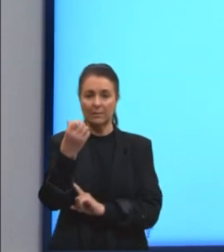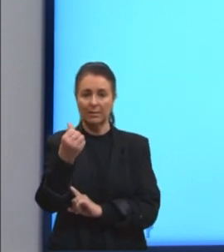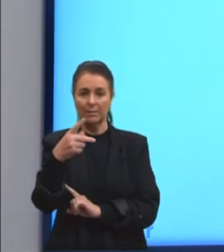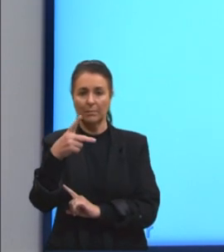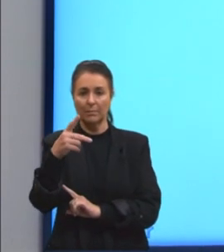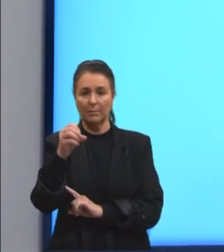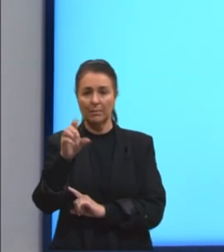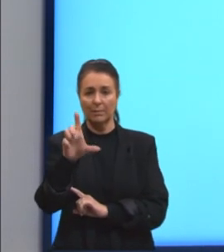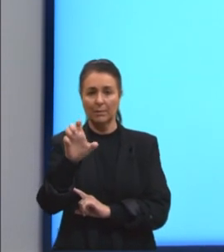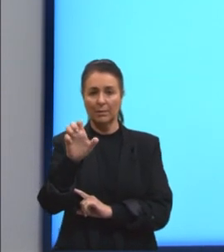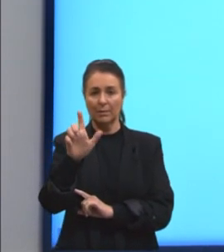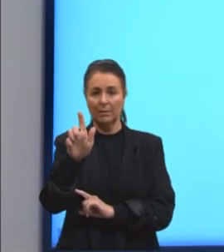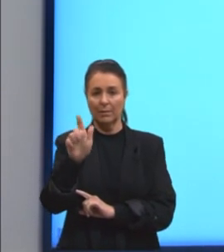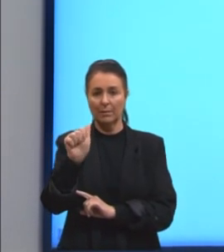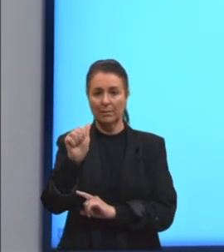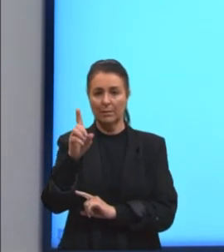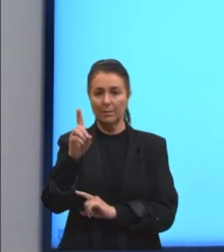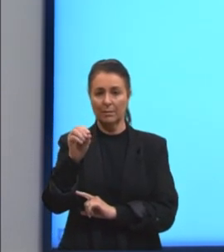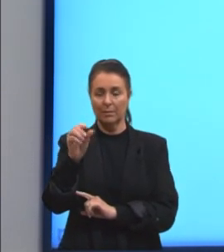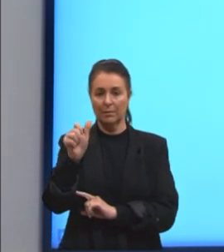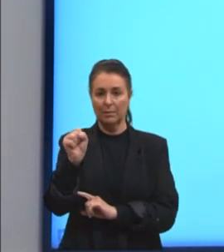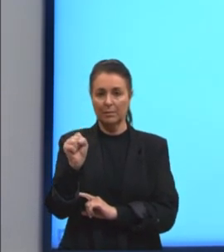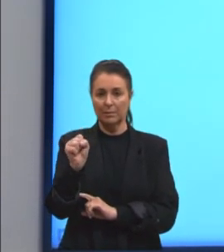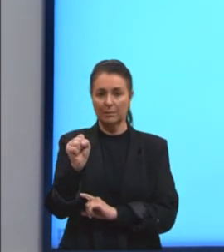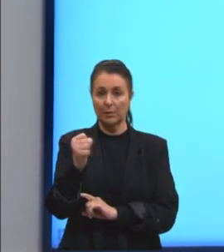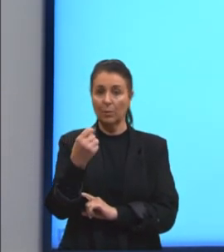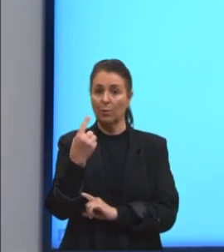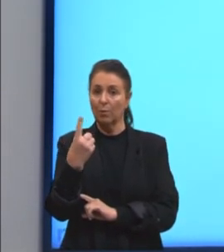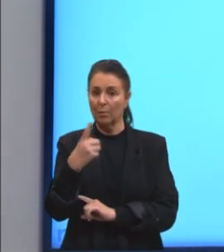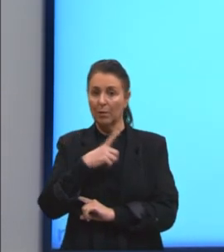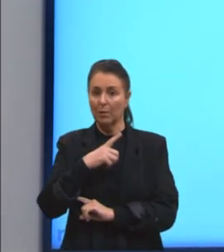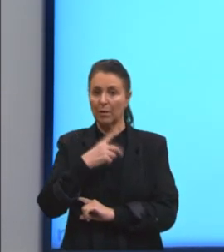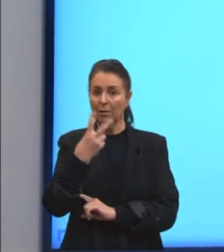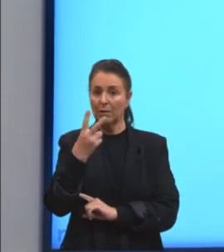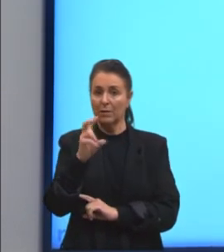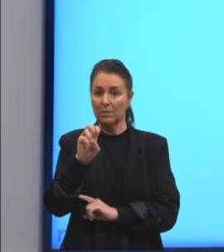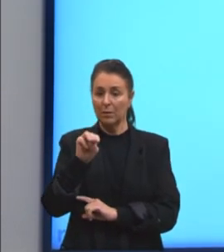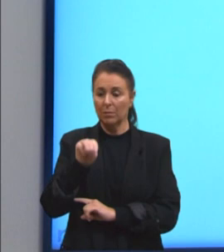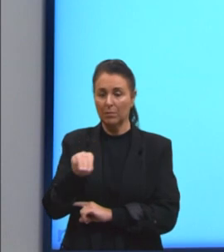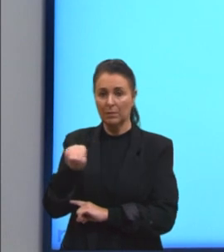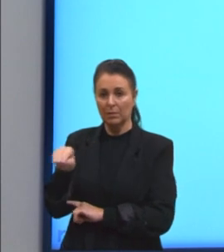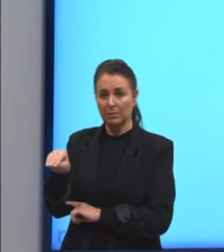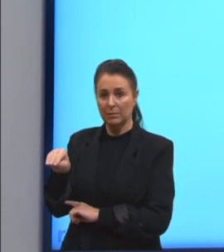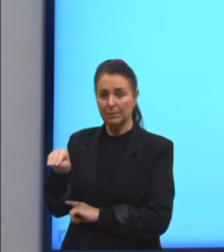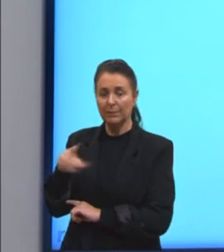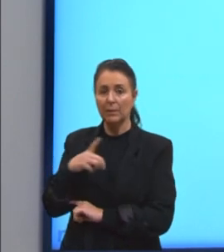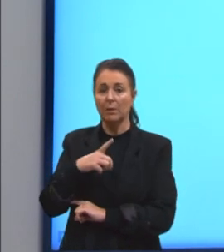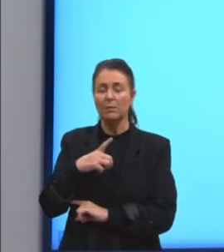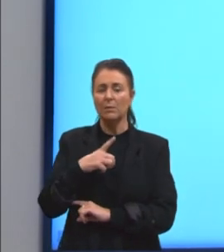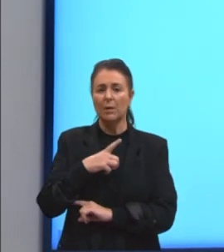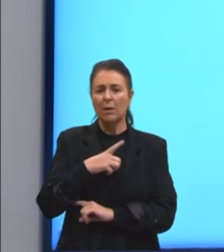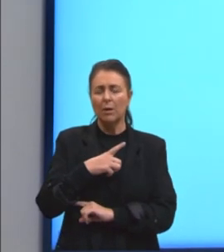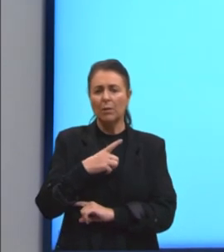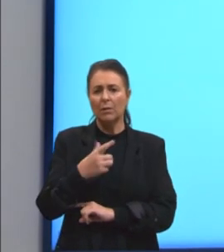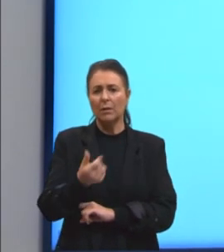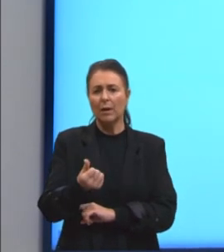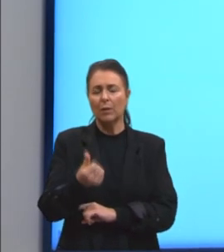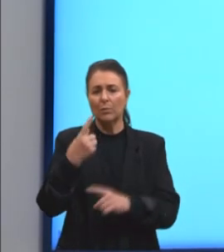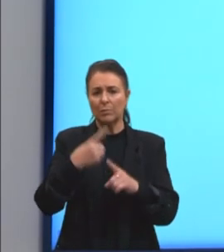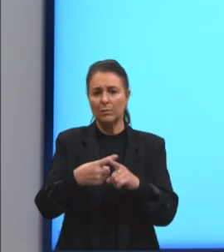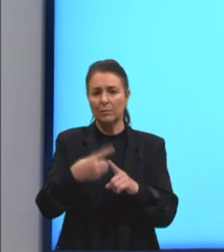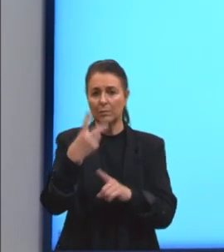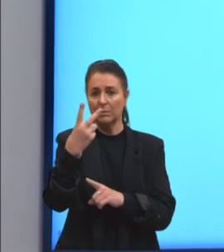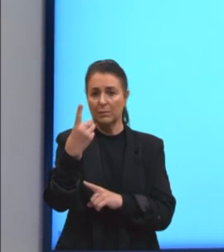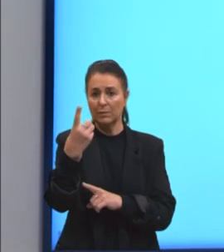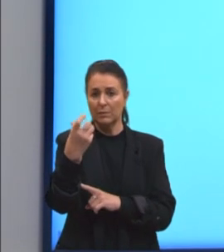1 polegada tem 25 milímetros. Então, se eu quero 16, nós multiplicamos 16 por